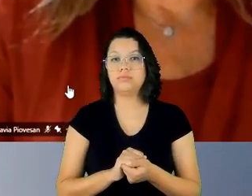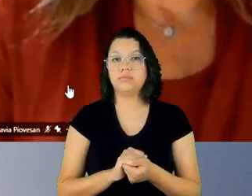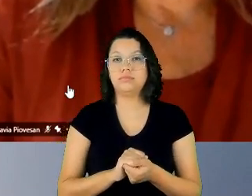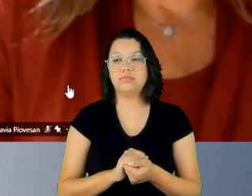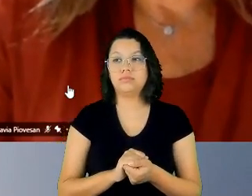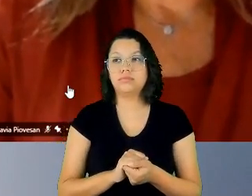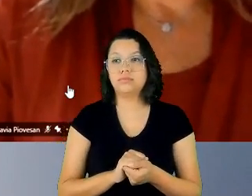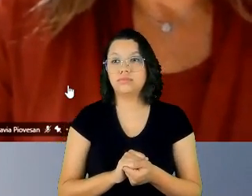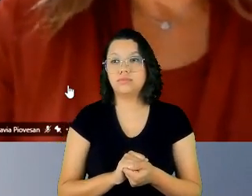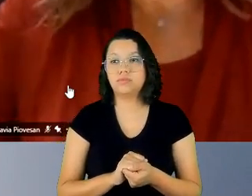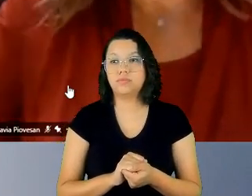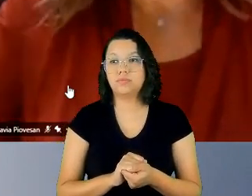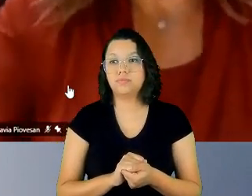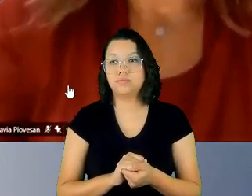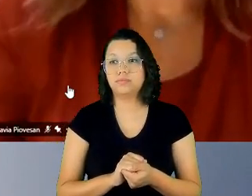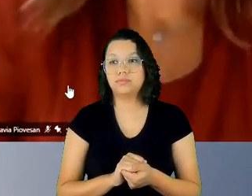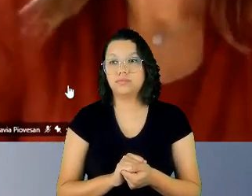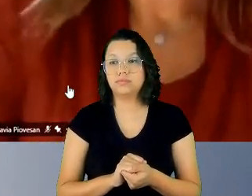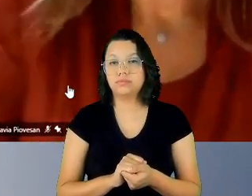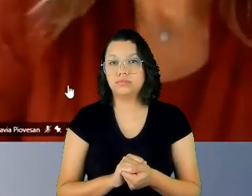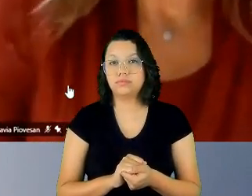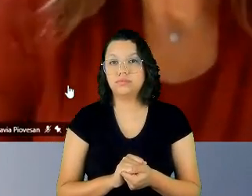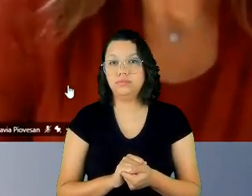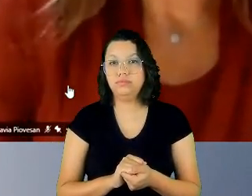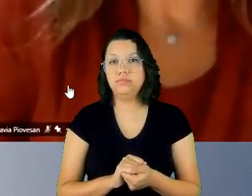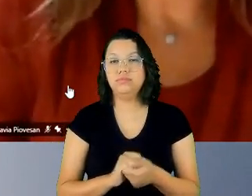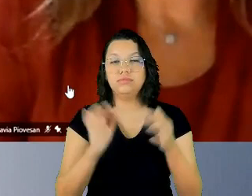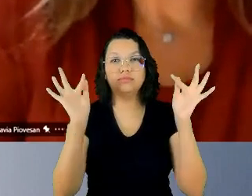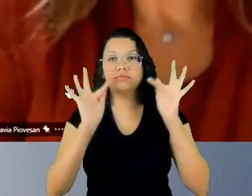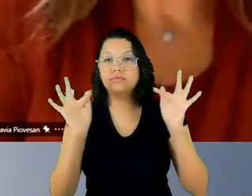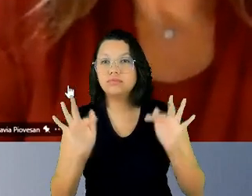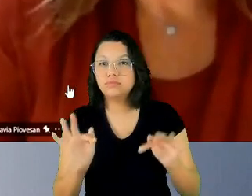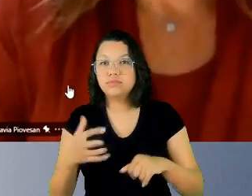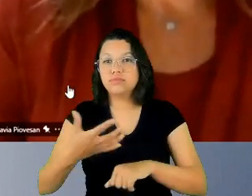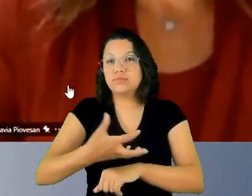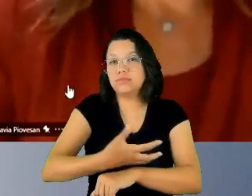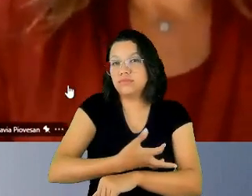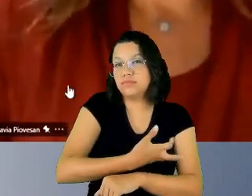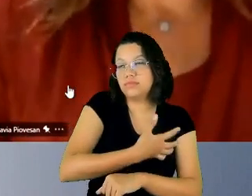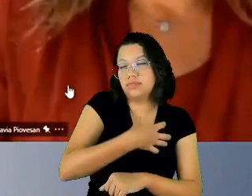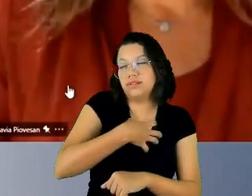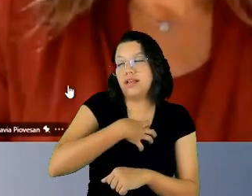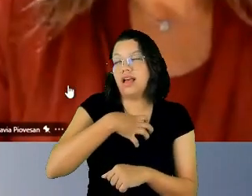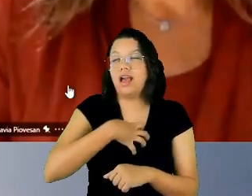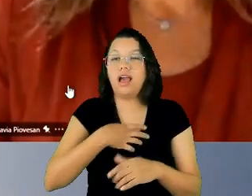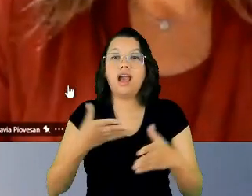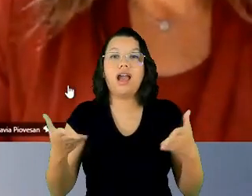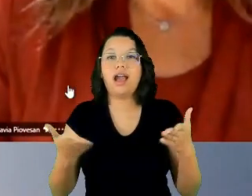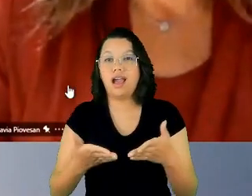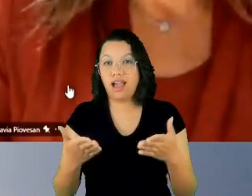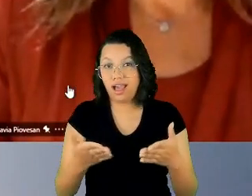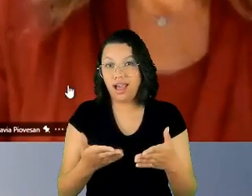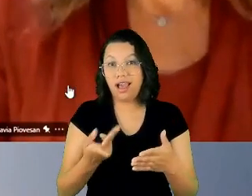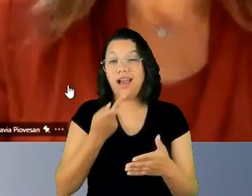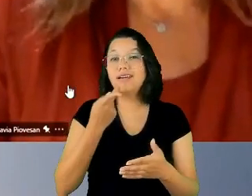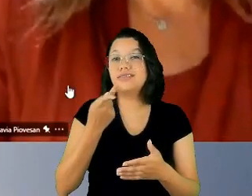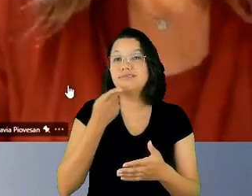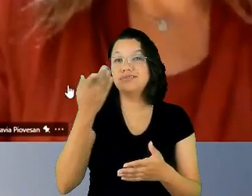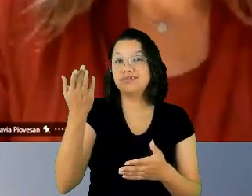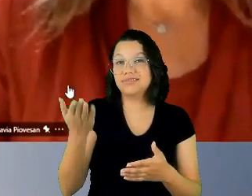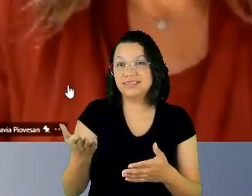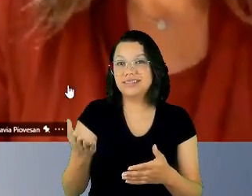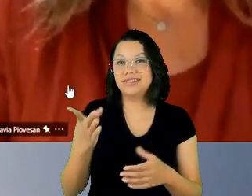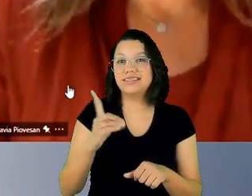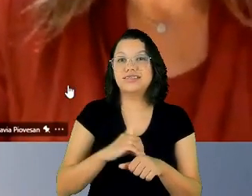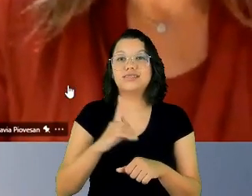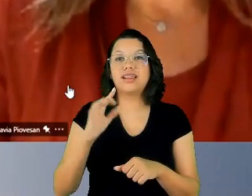exultante e emocionada que eu concedo agora a palavra à doutora Flávia Piovesan para